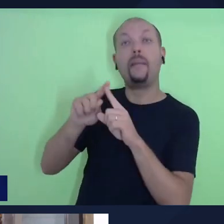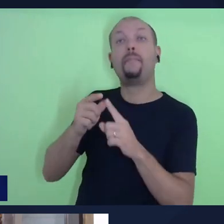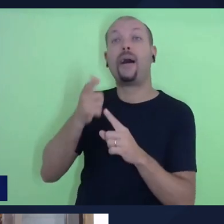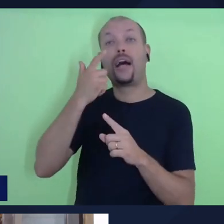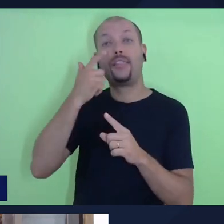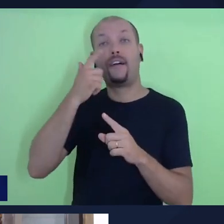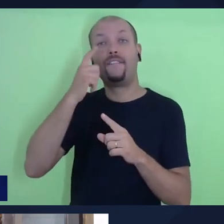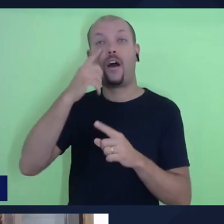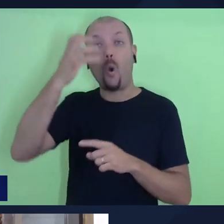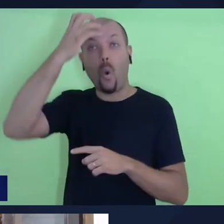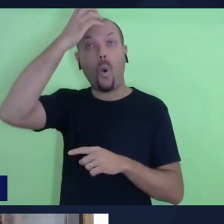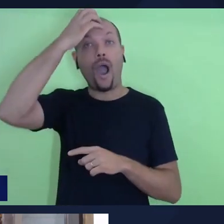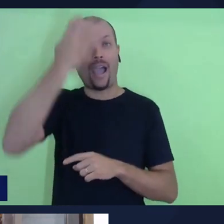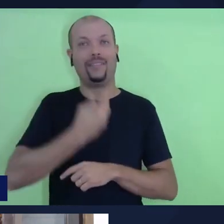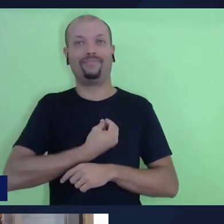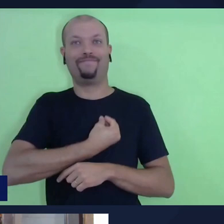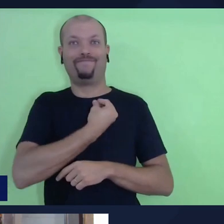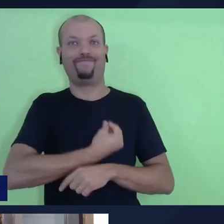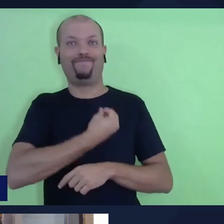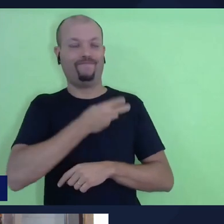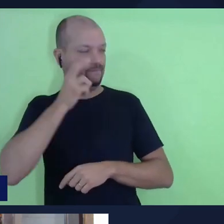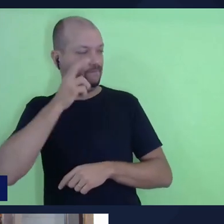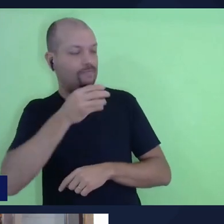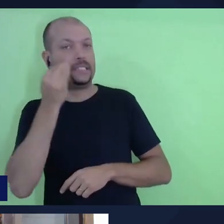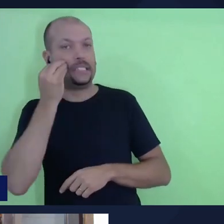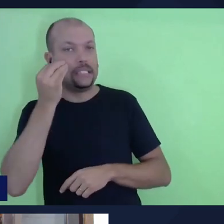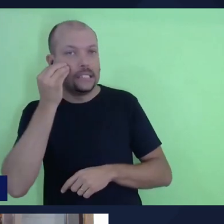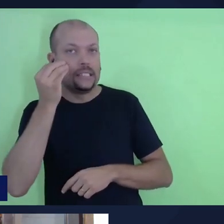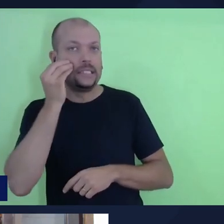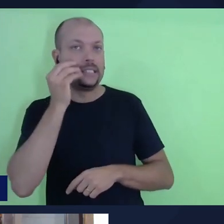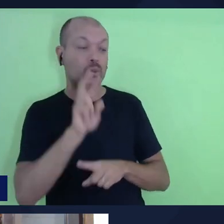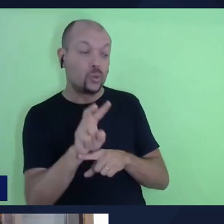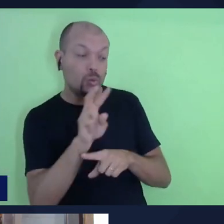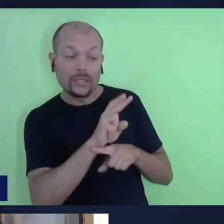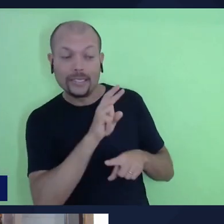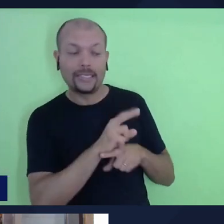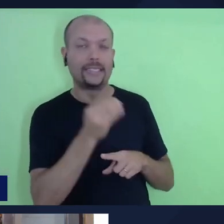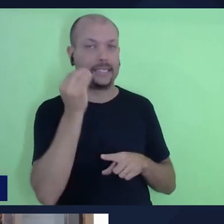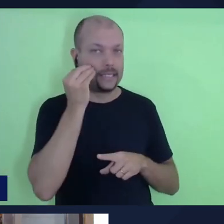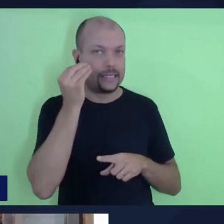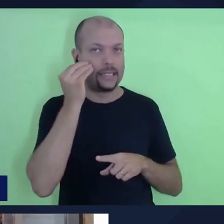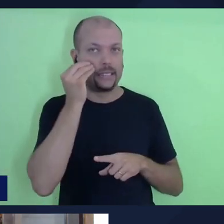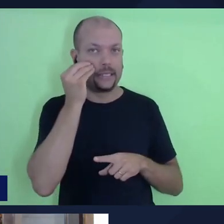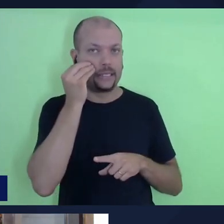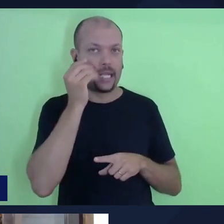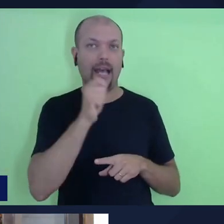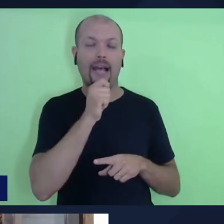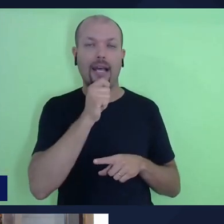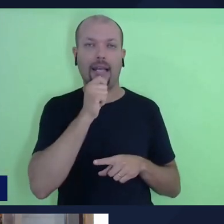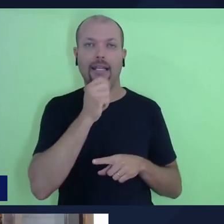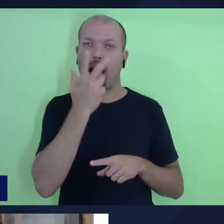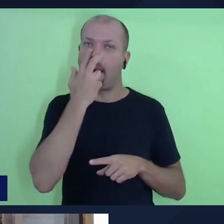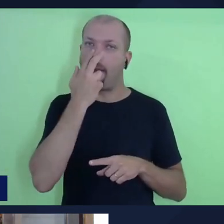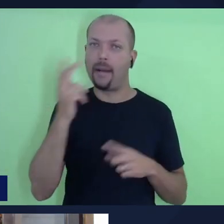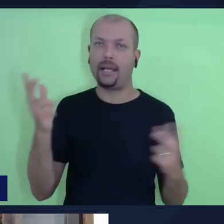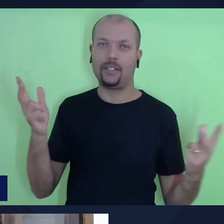rei presente, que tenta manter também esses princípios. Então, existem ecos nesses dois